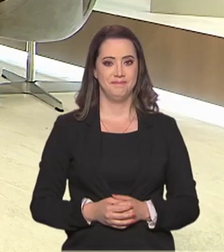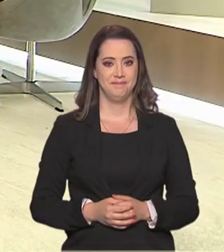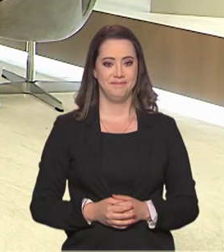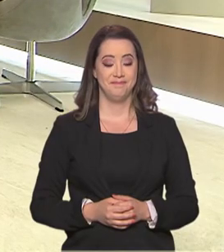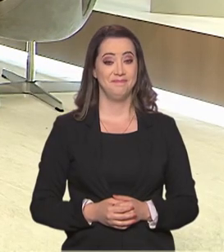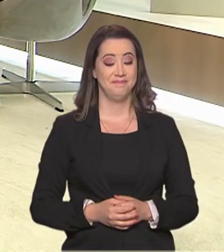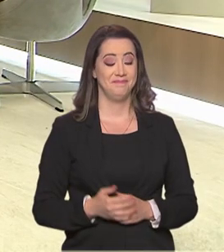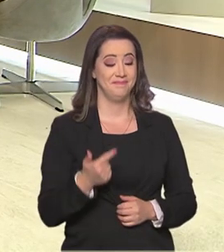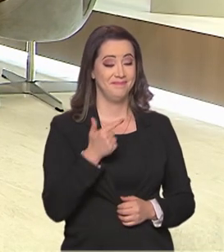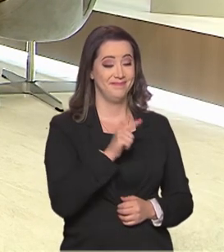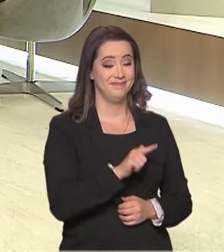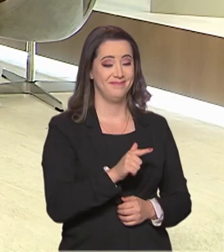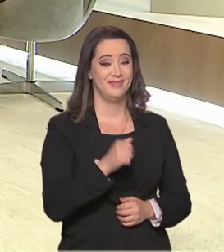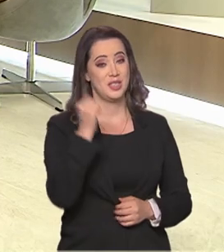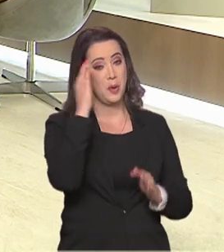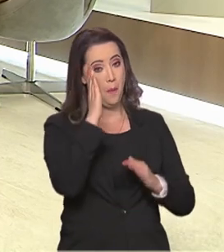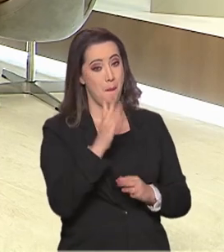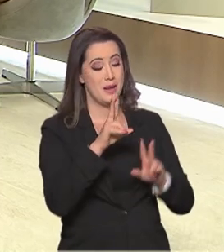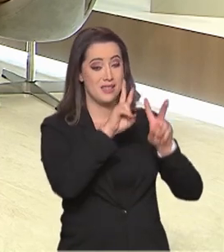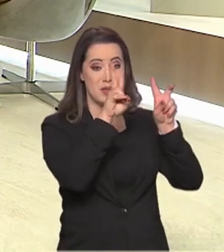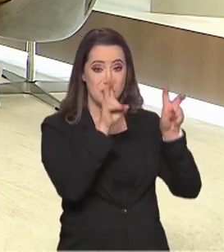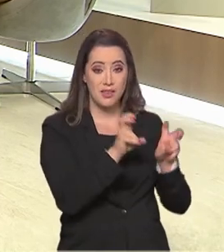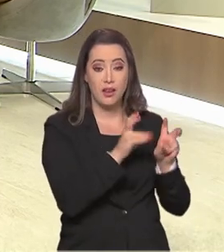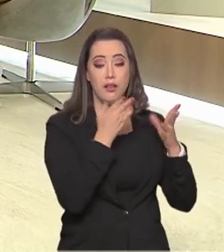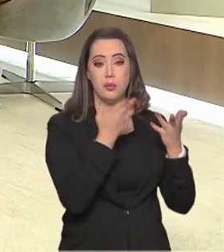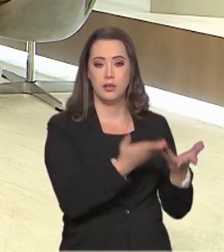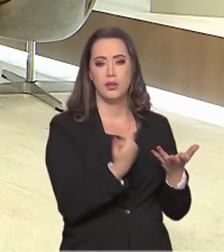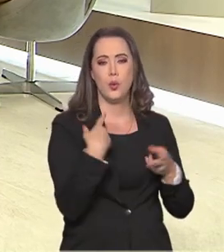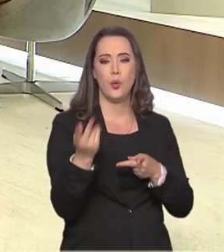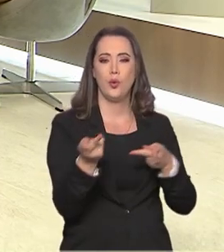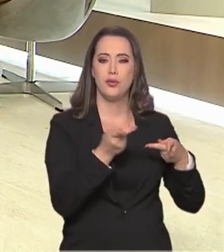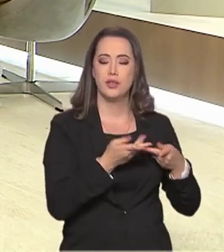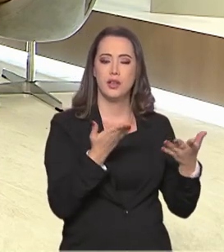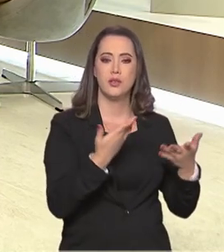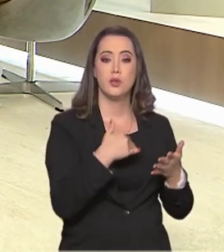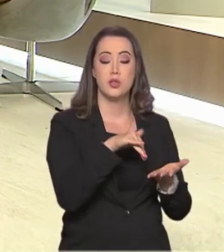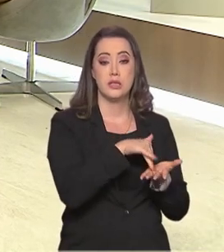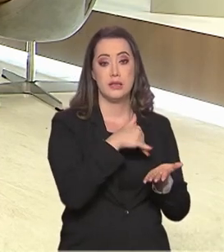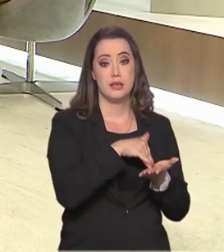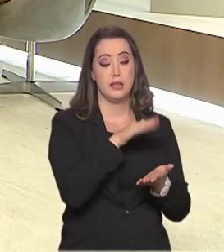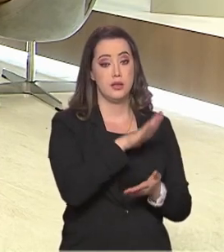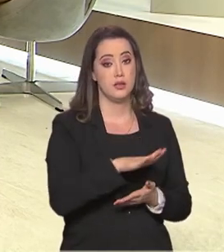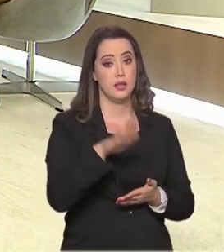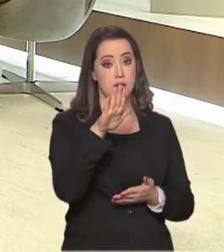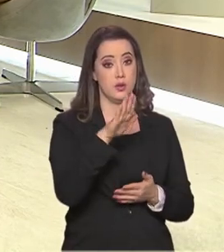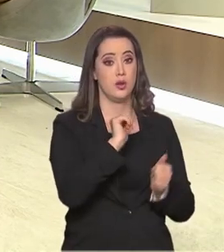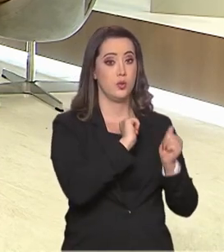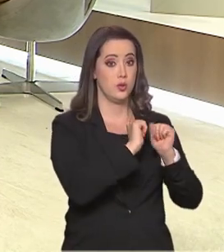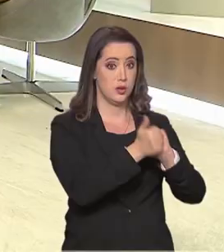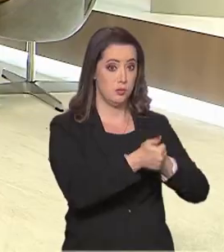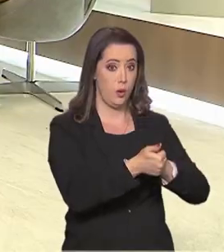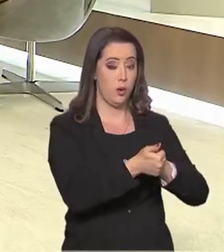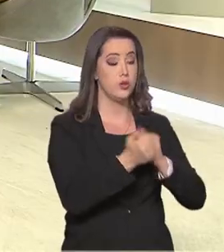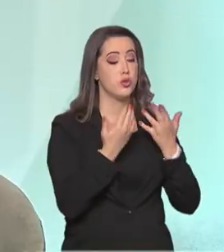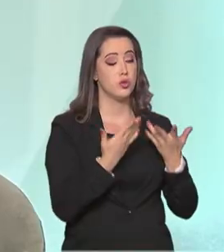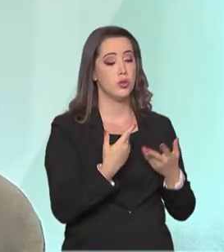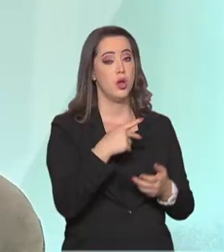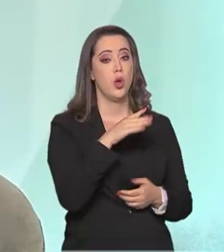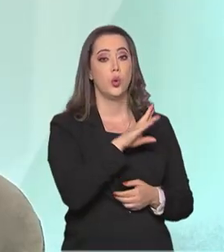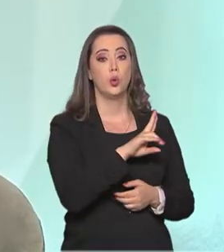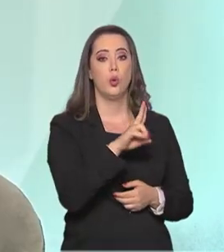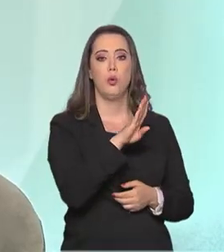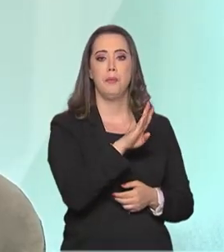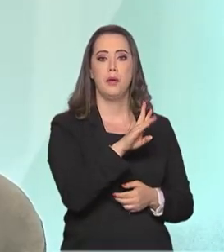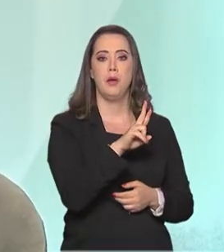De volta com o Brasil em Pauta, o convidado é o secretário nacional de esporte de alto rendimento do Ministério da Cidadania, Bruno